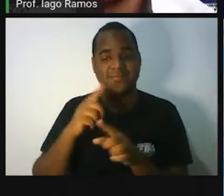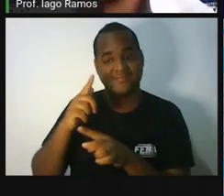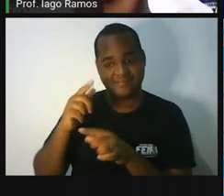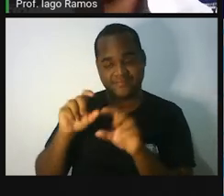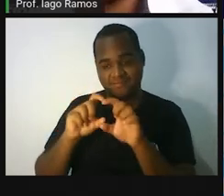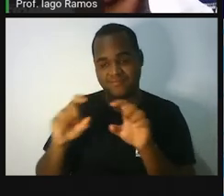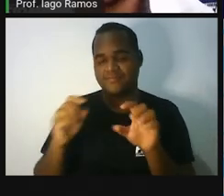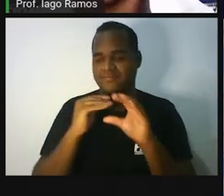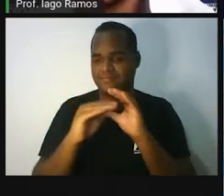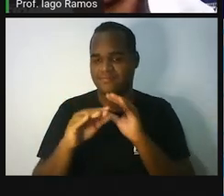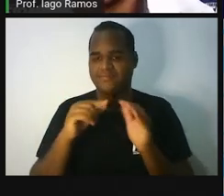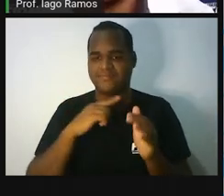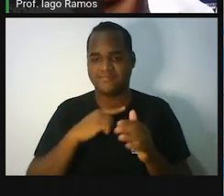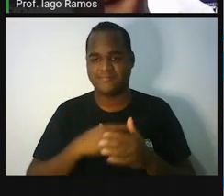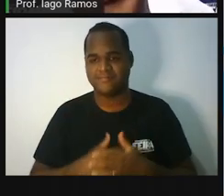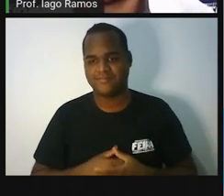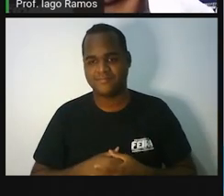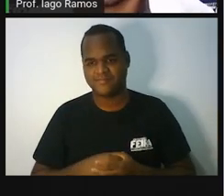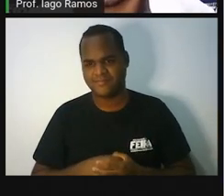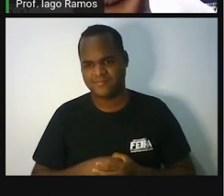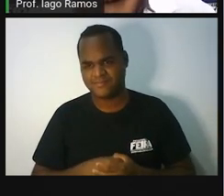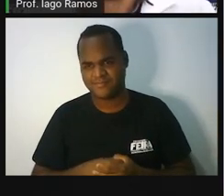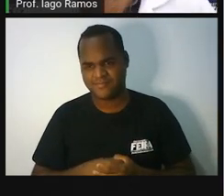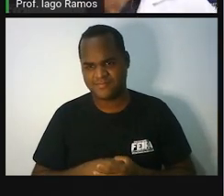aparece essa mensagem. Tá bom?